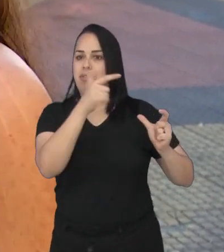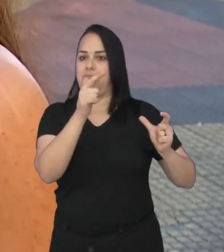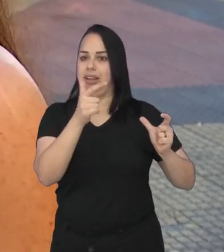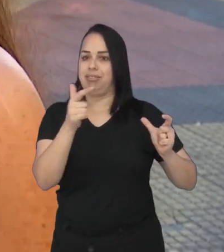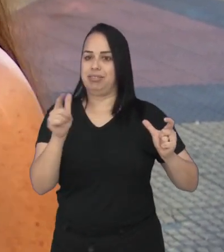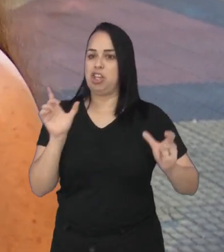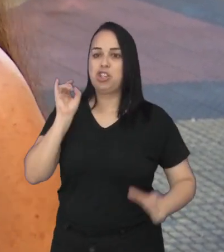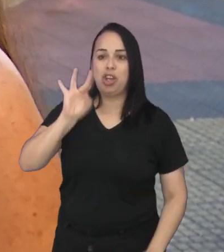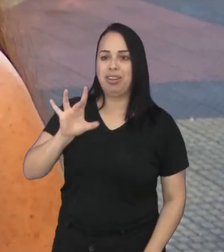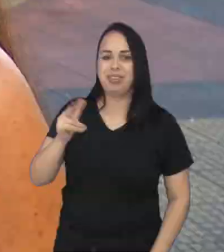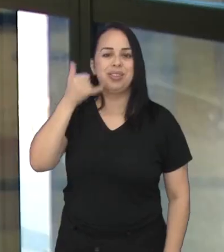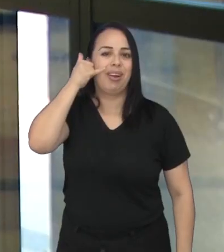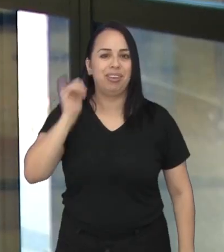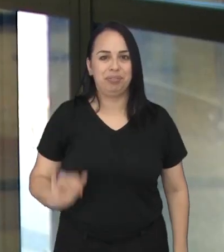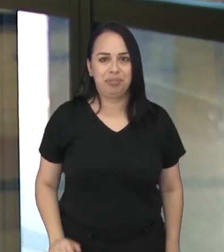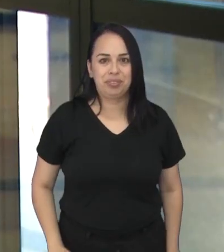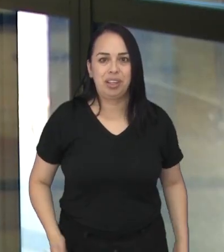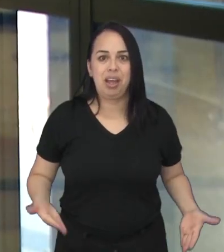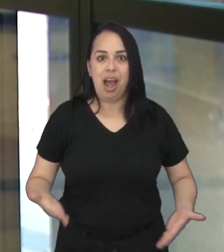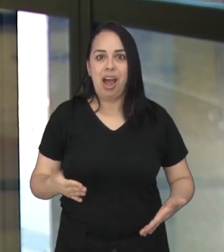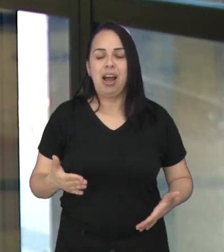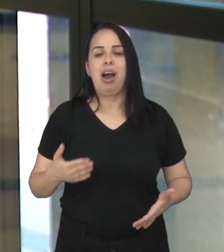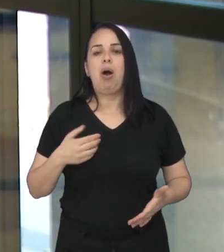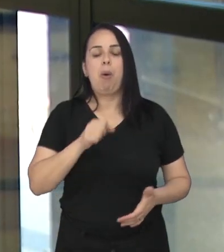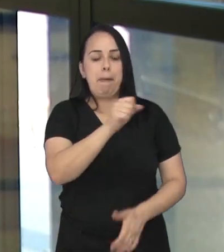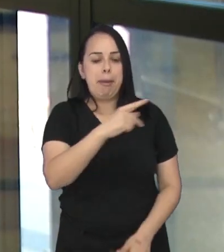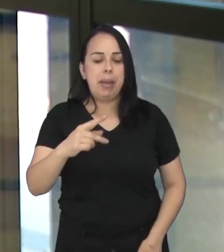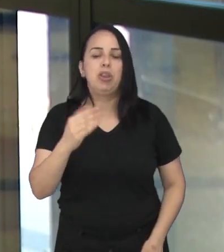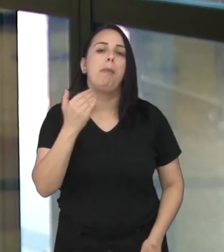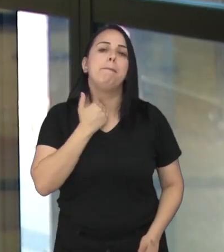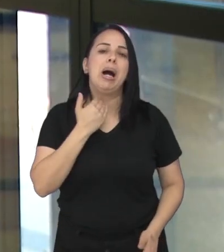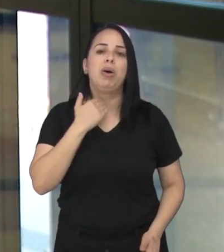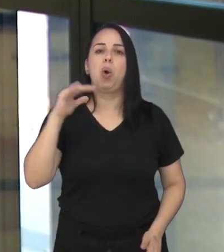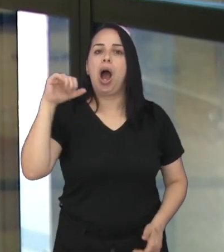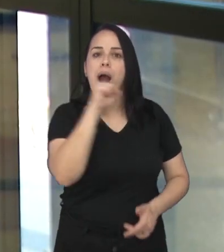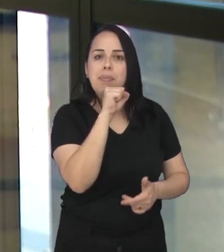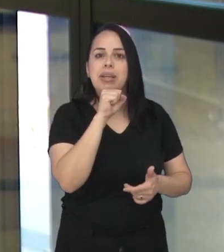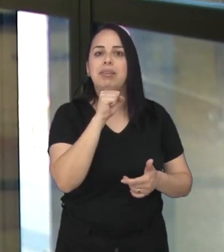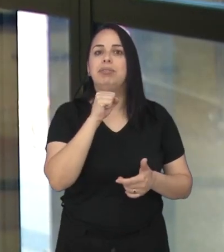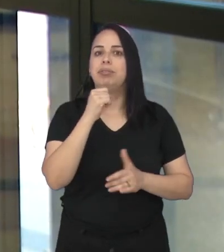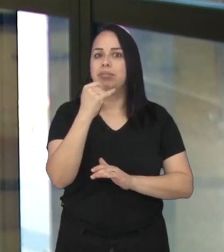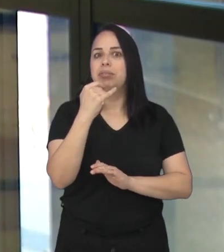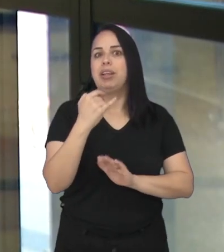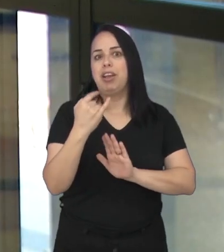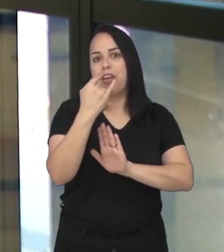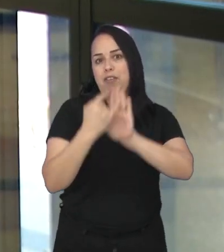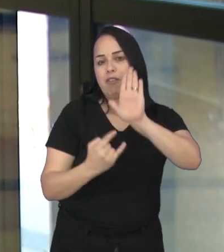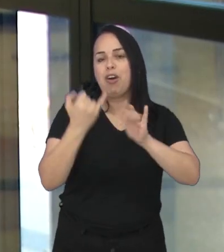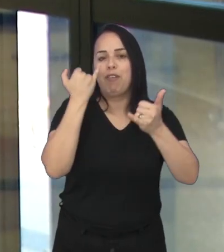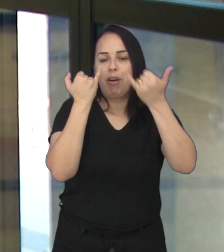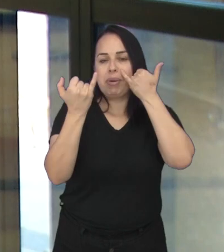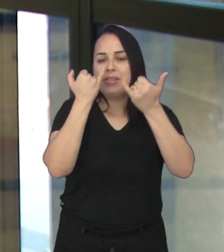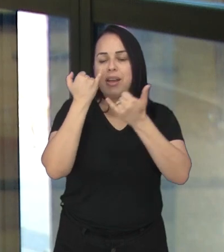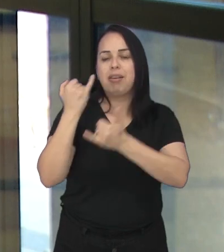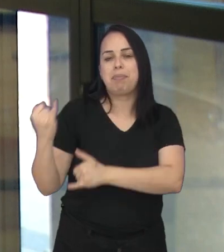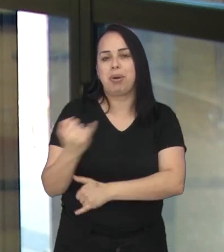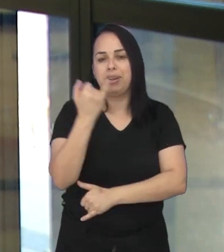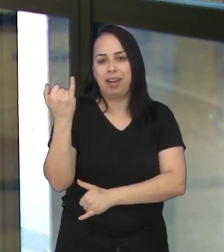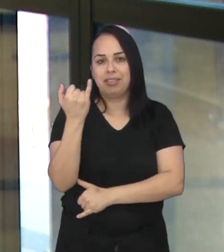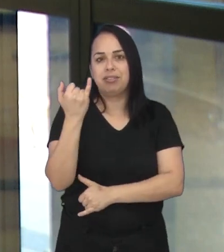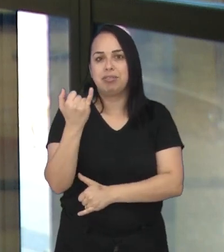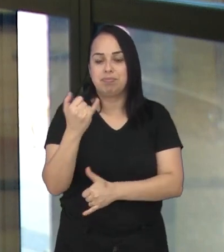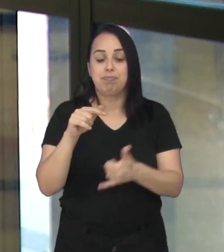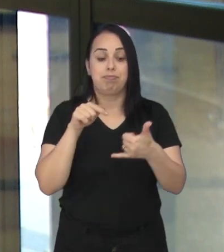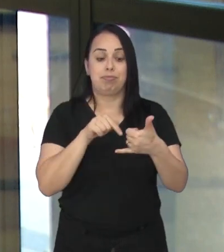documento dentro da bolsa. Ter acesso rápido a aplicativos de banco ou arquivos importantes é uma das inúmeras facilidades